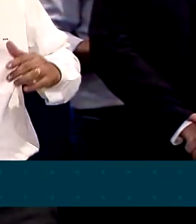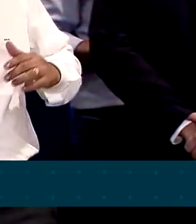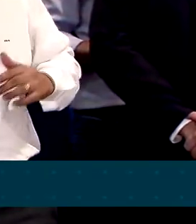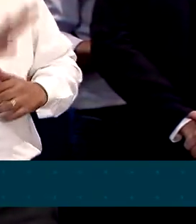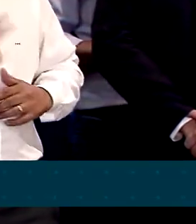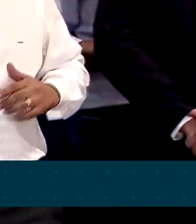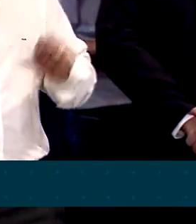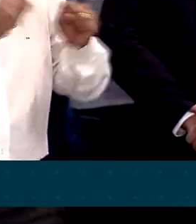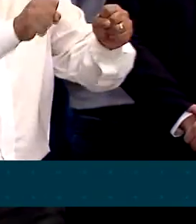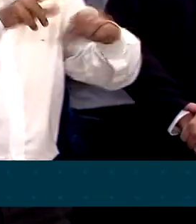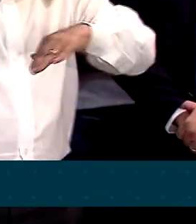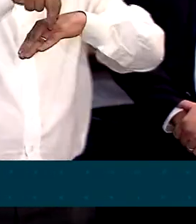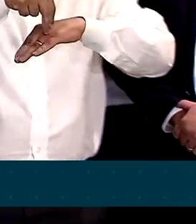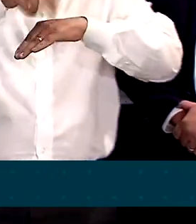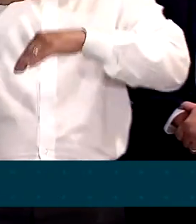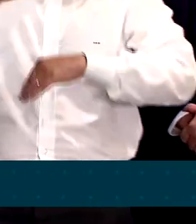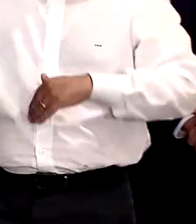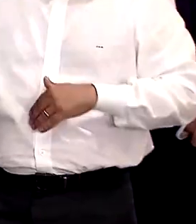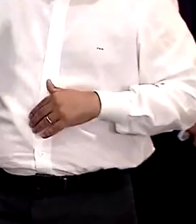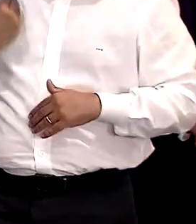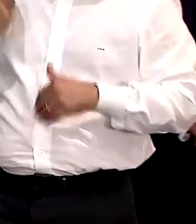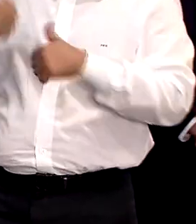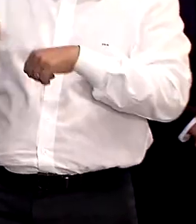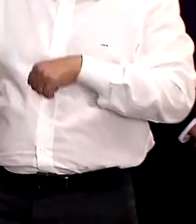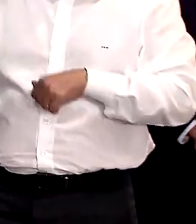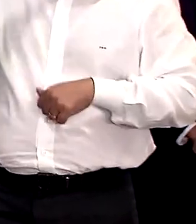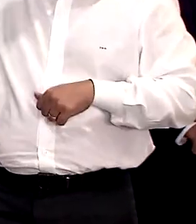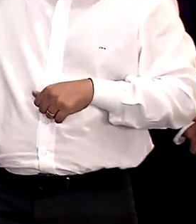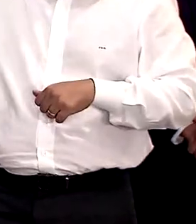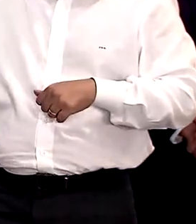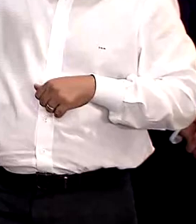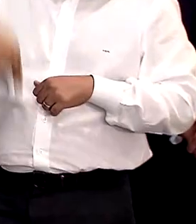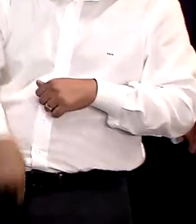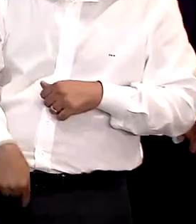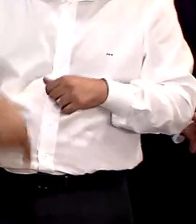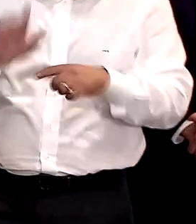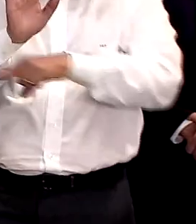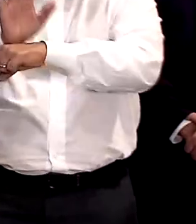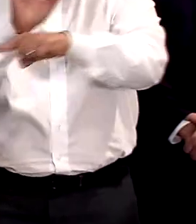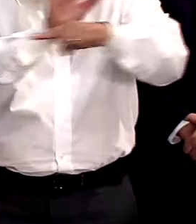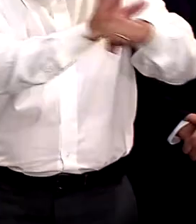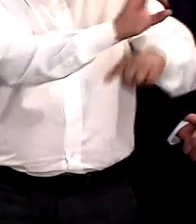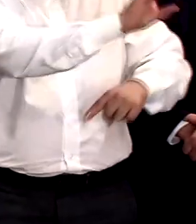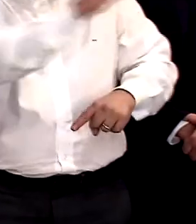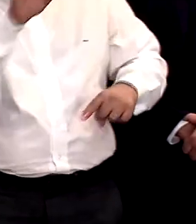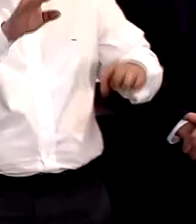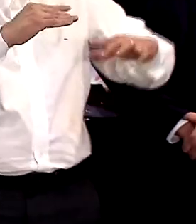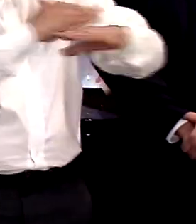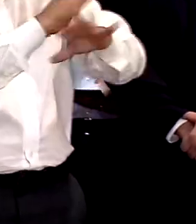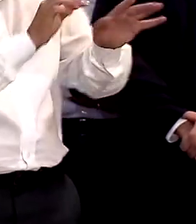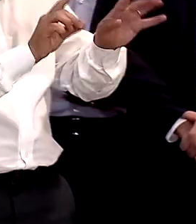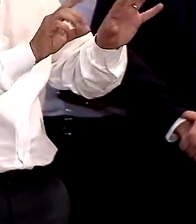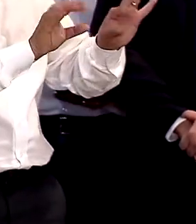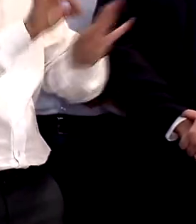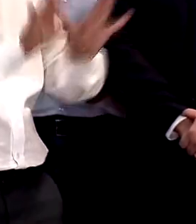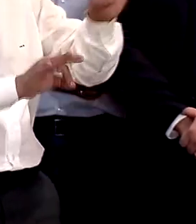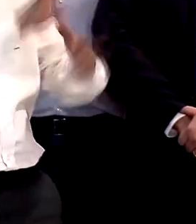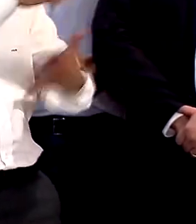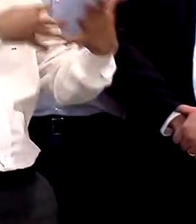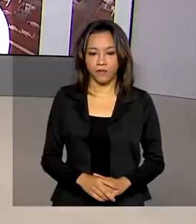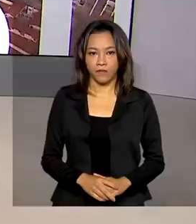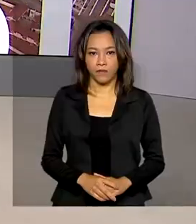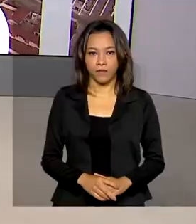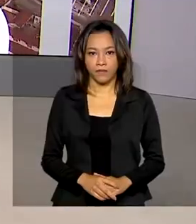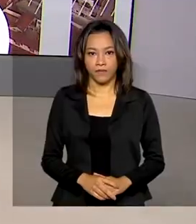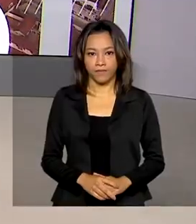aqui desde quinta-feira com mais quatro técnicos de Defesa Civil, ajudando os municípios a fazer os seus planos de contingência, os seus planos de trabalho.